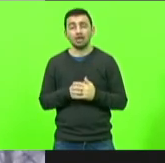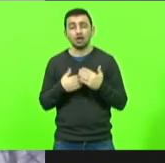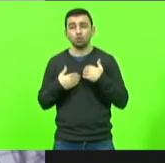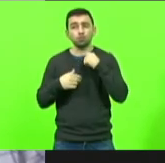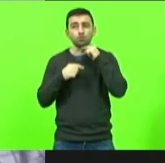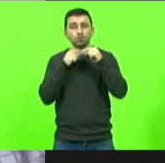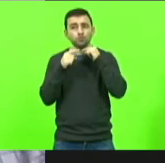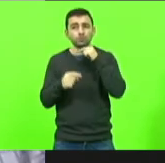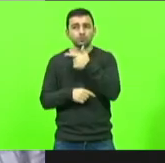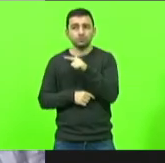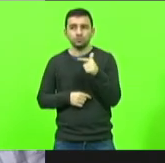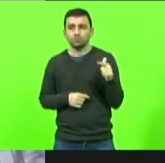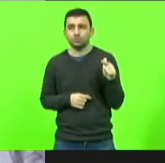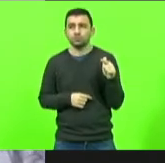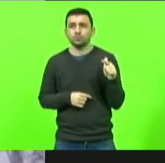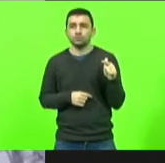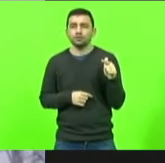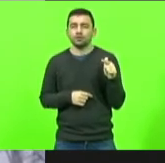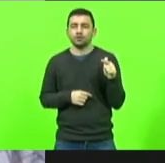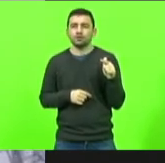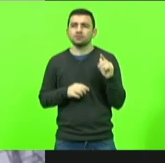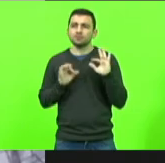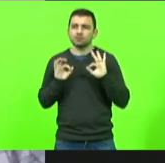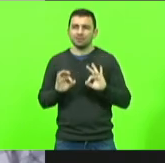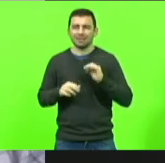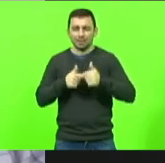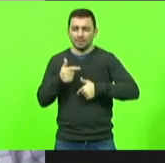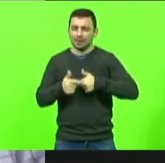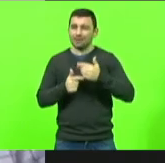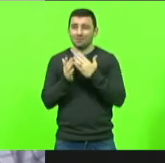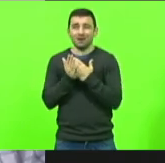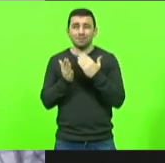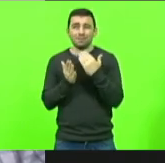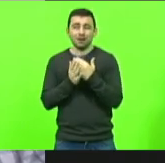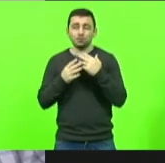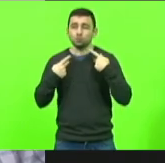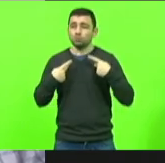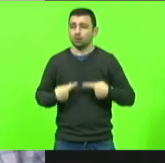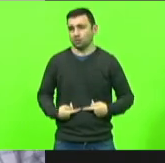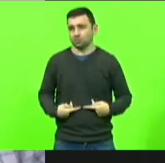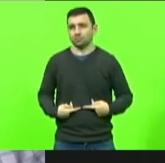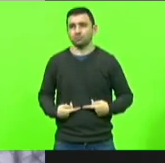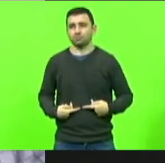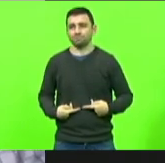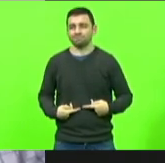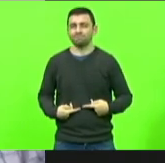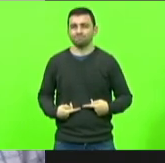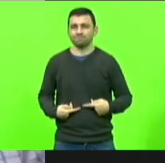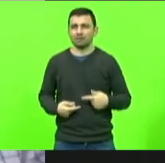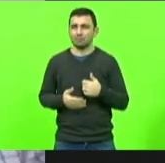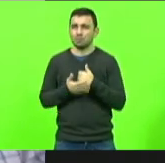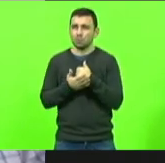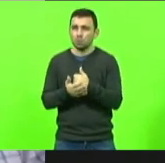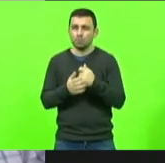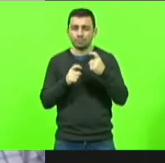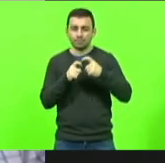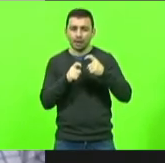esse é talvez um dos trabalhos mais humanos que a medicina que